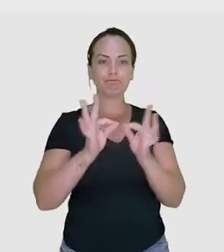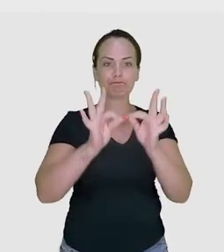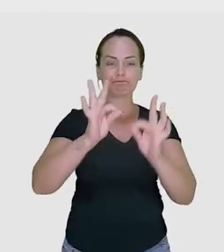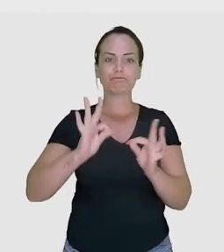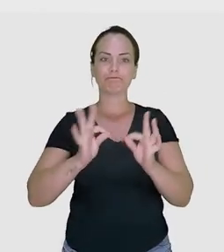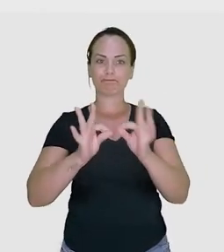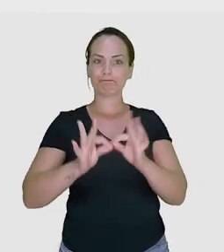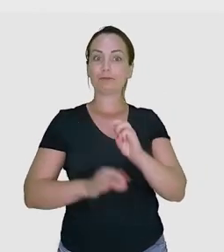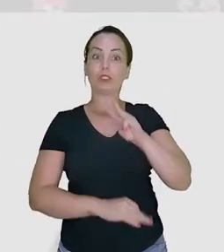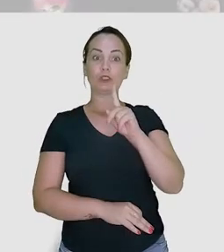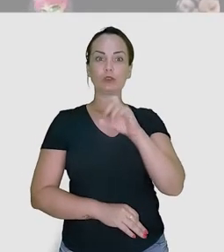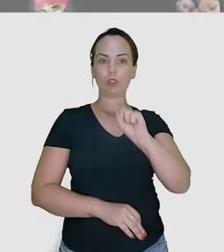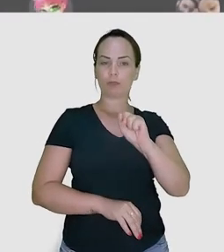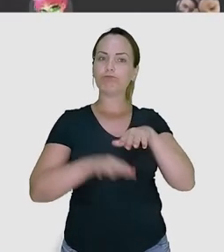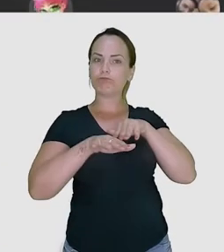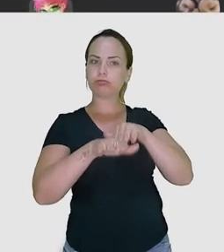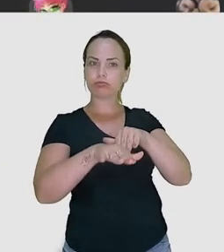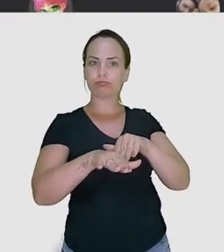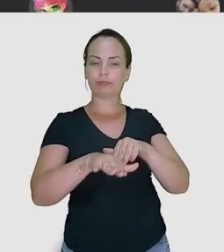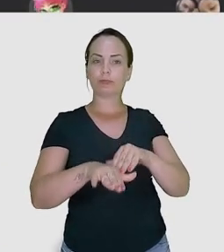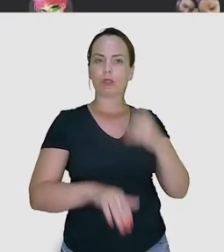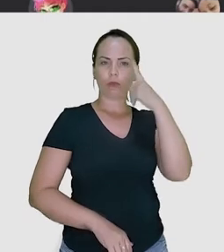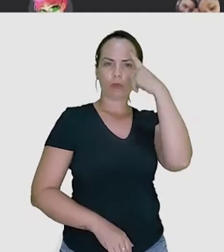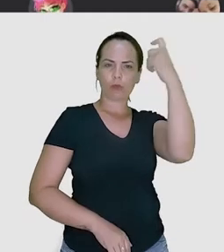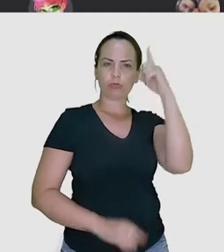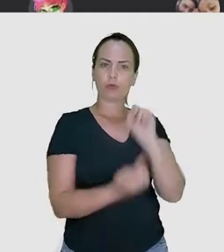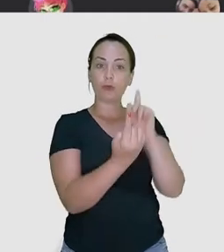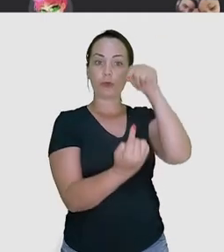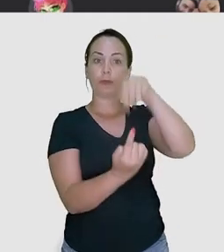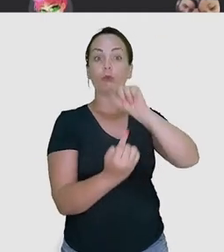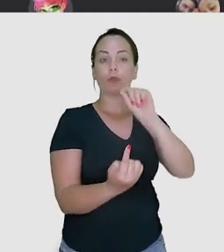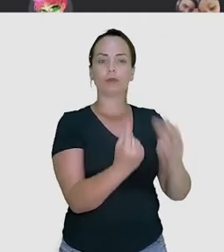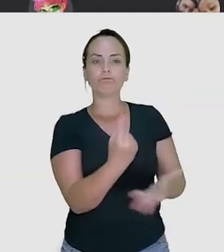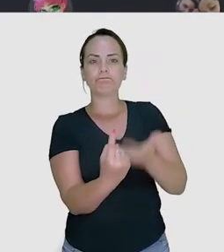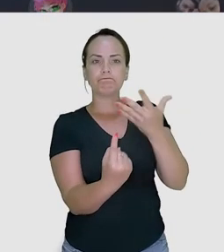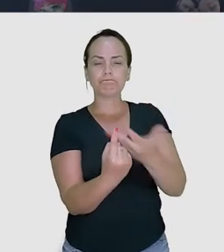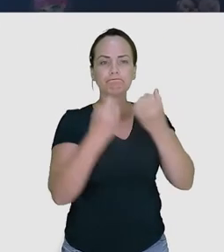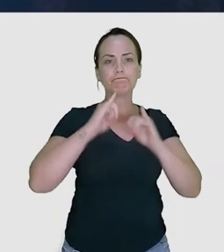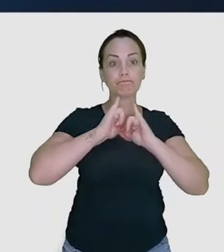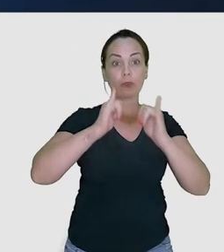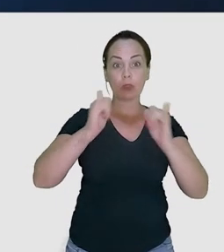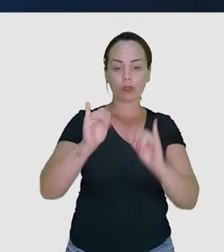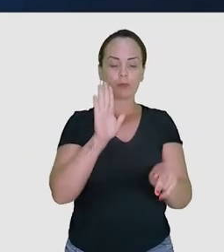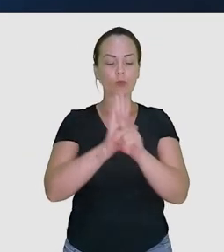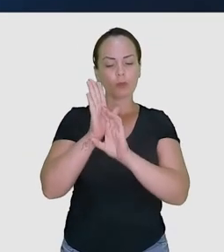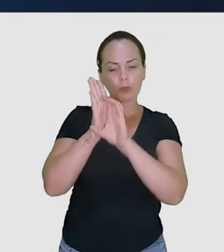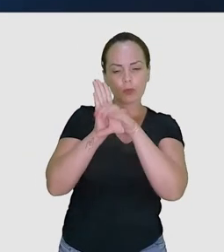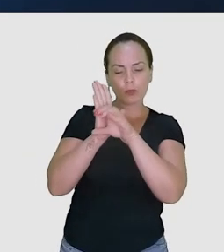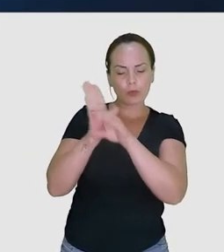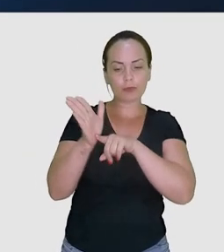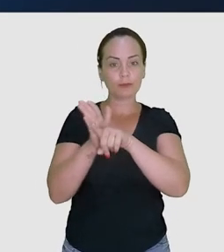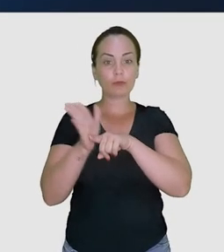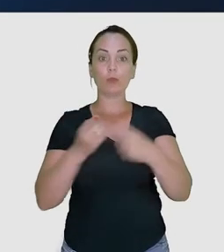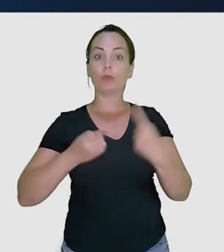como base para apresentar a linguagem de programação e a técnica de animação e stop motion para o pessoal. A ideia central é estimular a